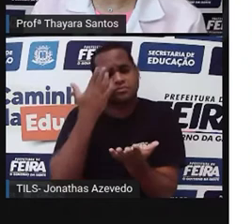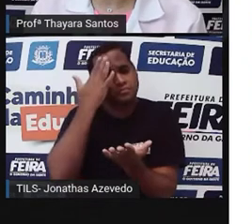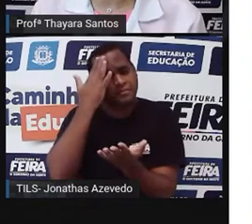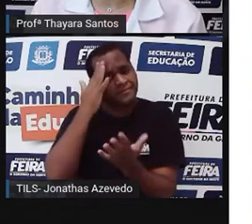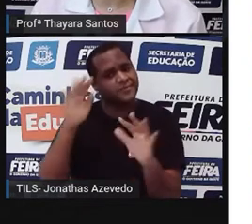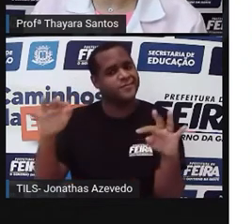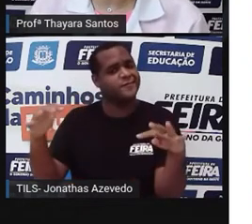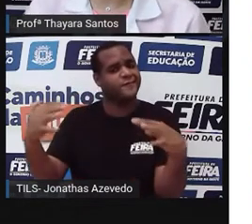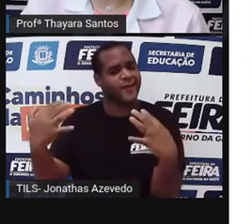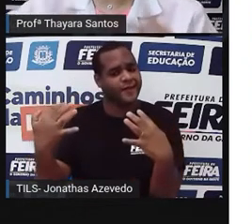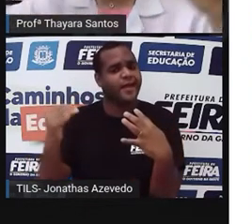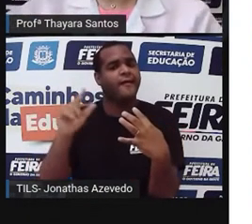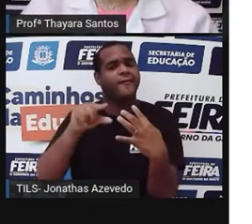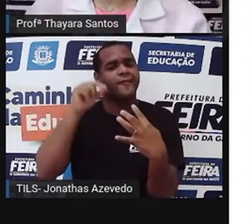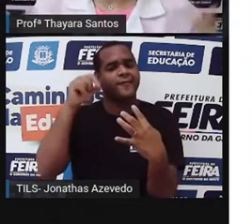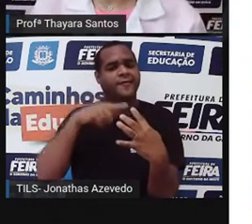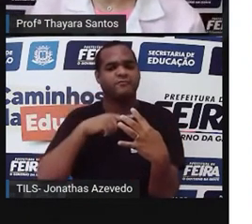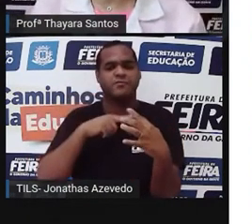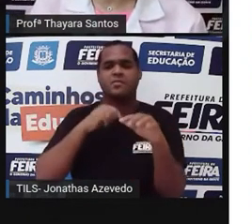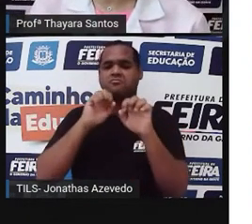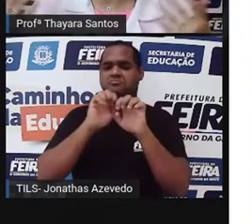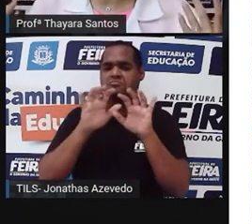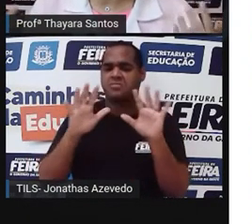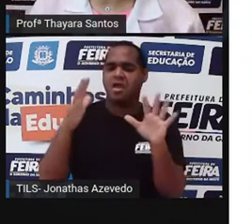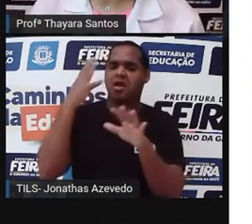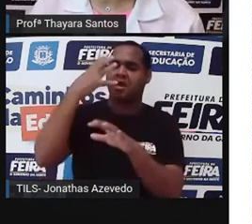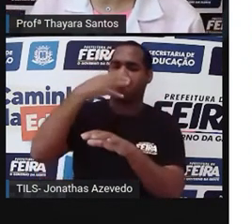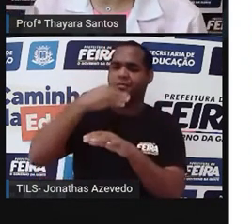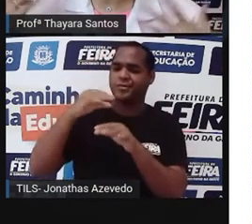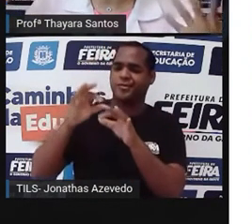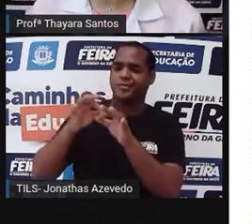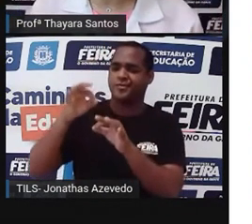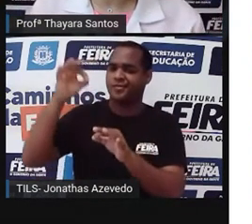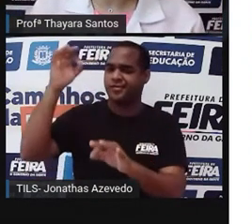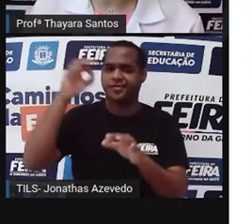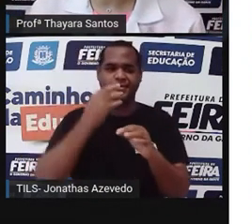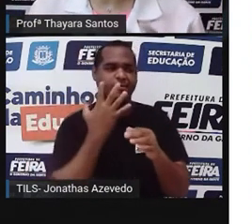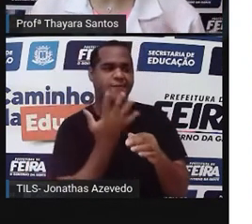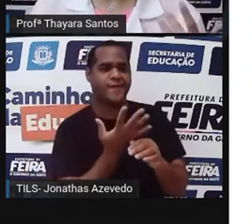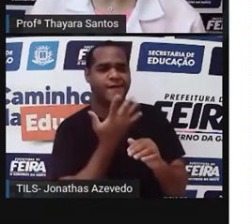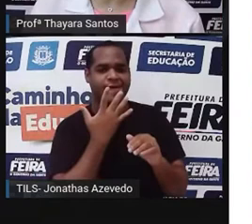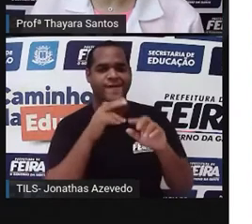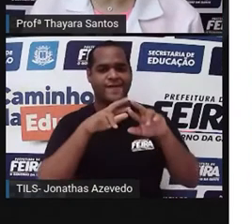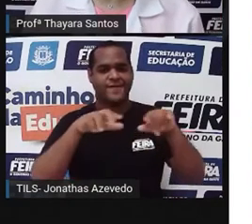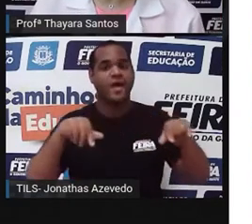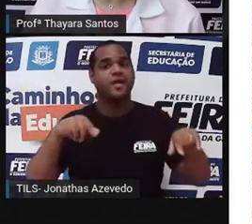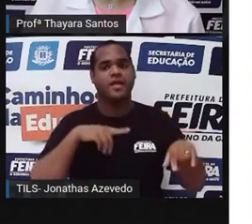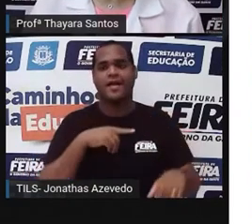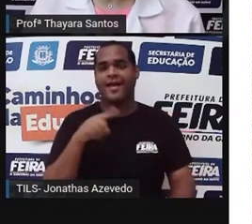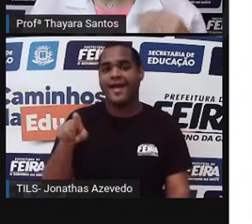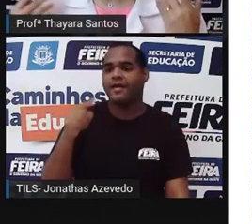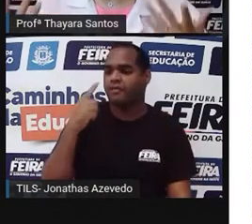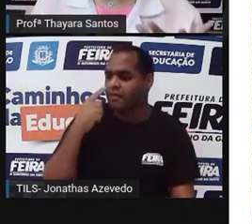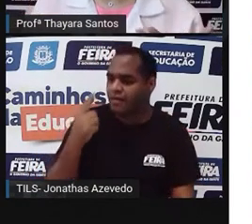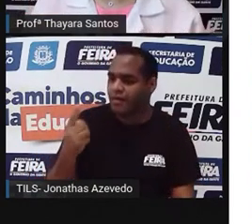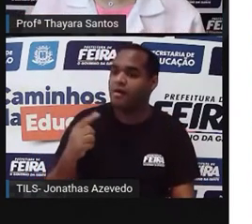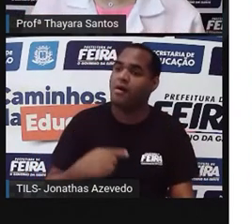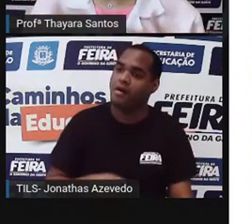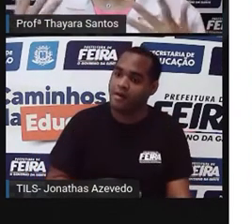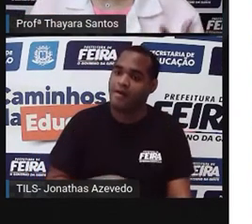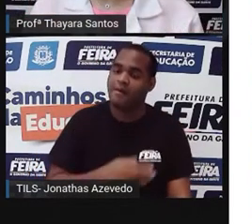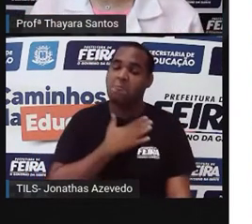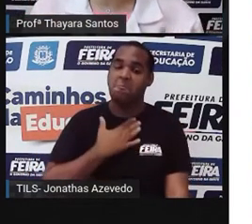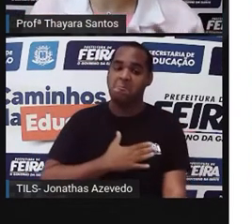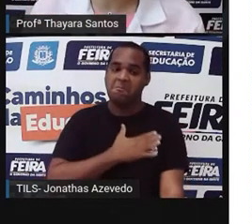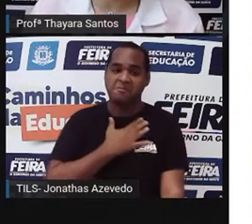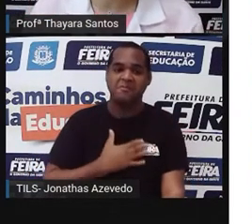fêmea escolha ele. Quanto maior esse leque aí do pavão e mais colorido, mais ele vai chamar a atenção da fêmea. A fêmea vai entender que